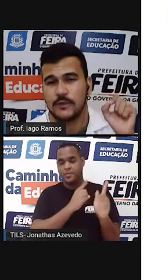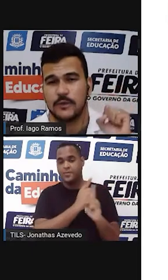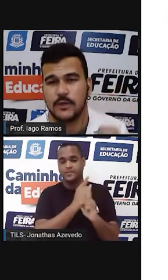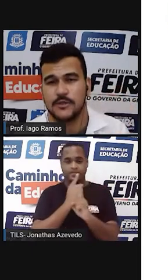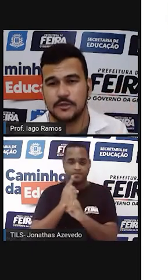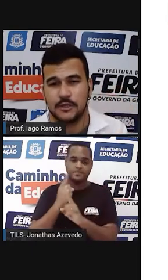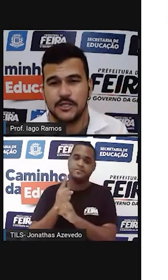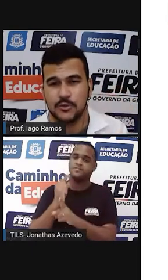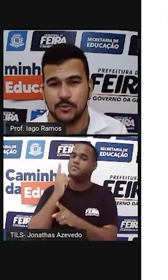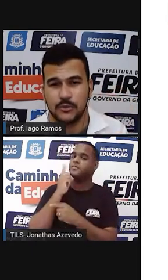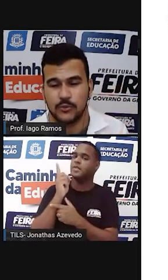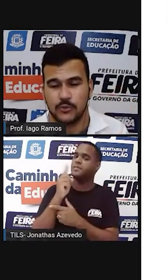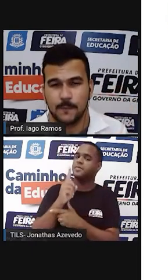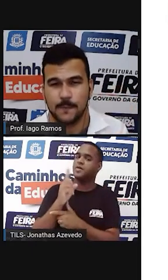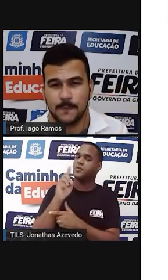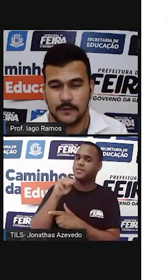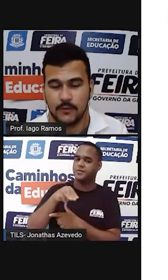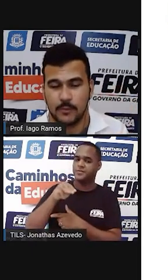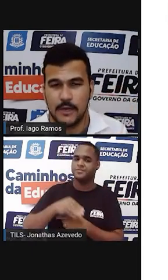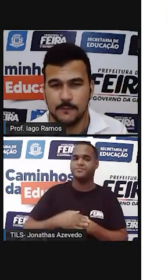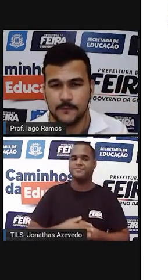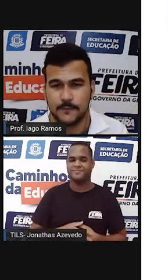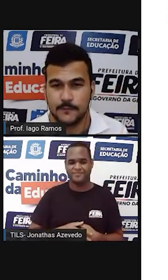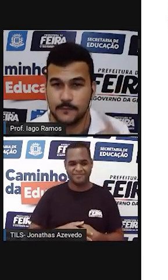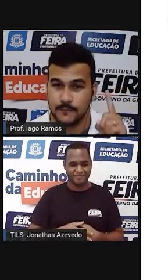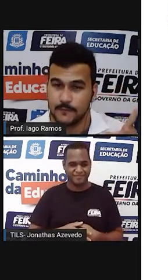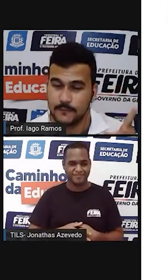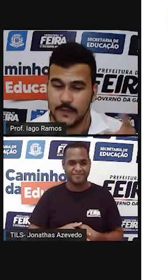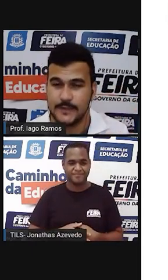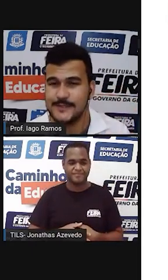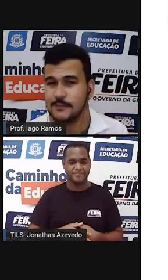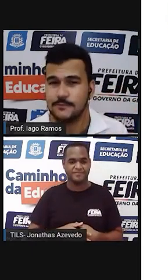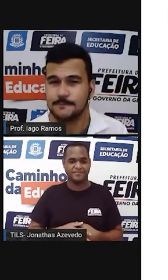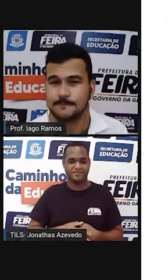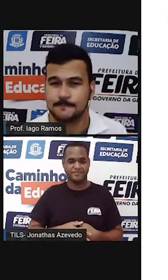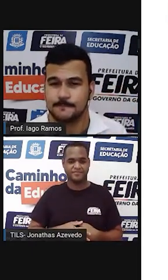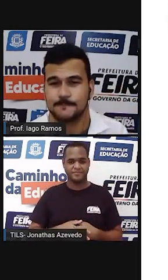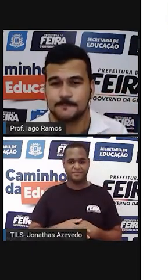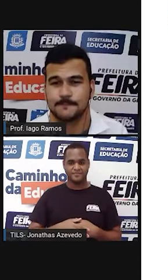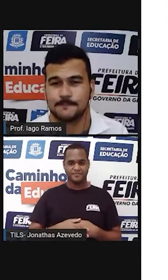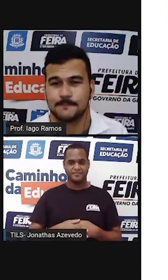vai contando um reloginho ali de um minuto. Vamos lá? Atenção.